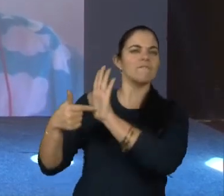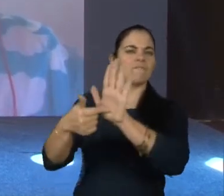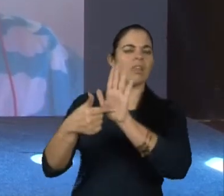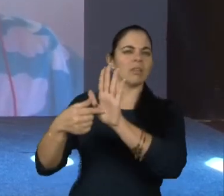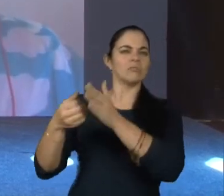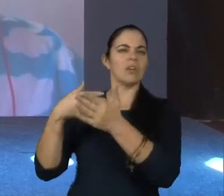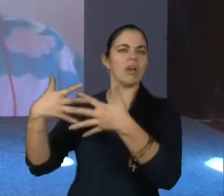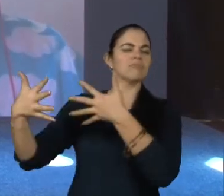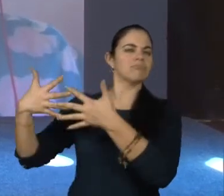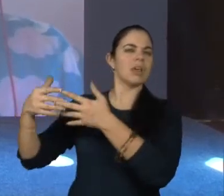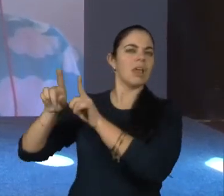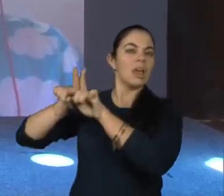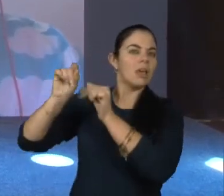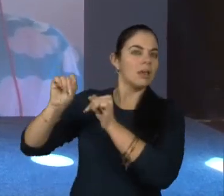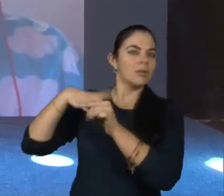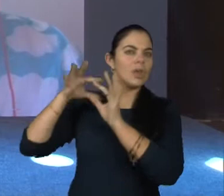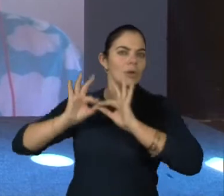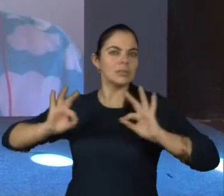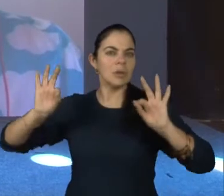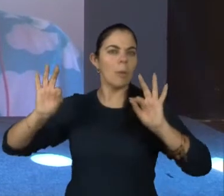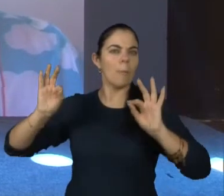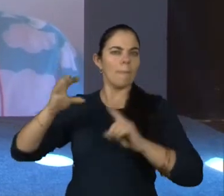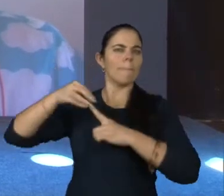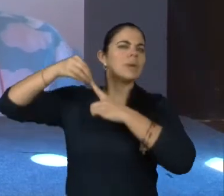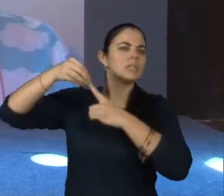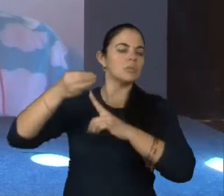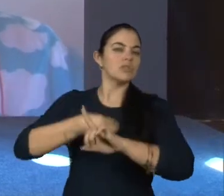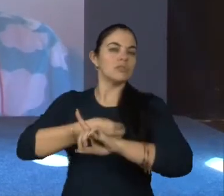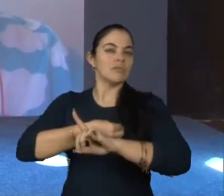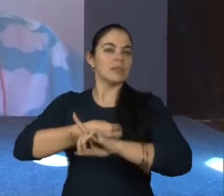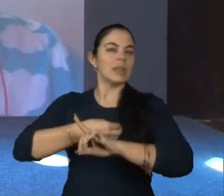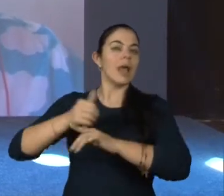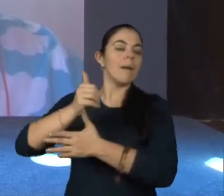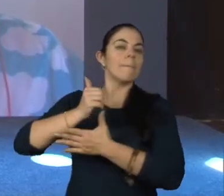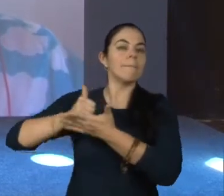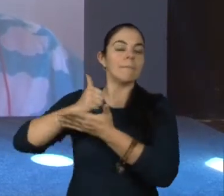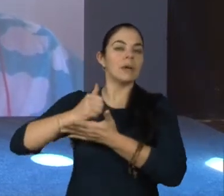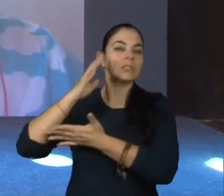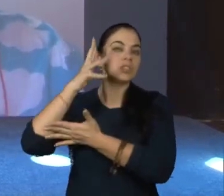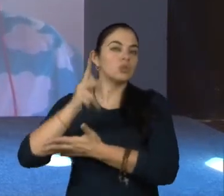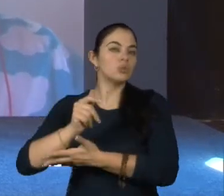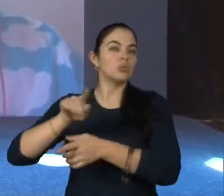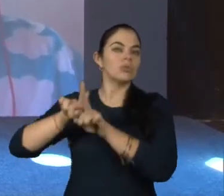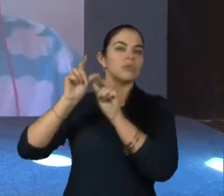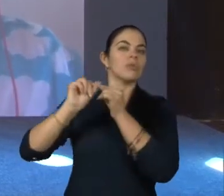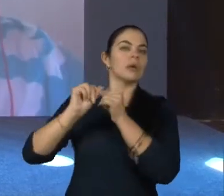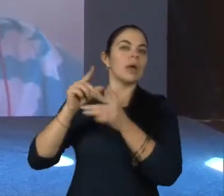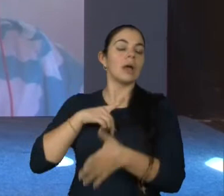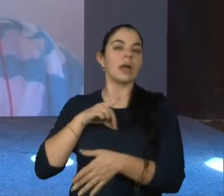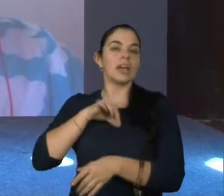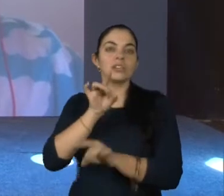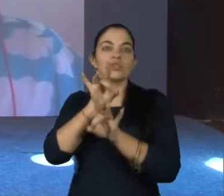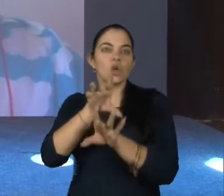os meus princípios. Eu acho que o princípio de vida é a base de tudo, né? Então, quando o princípio que eu aprendo com o outro é